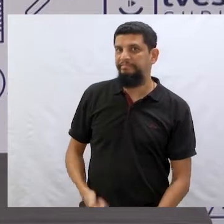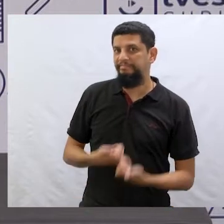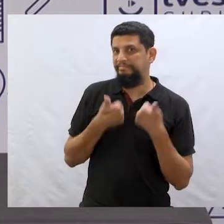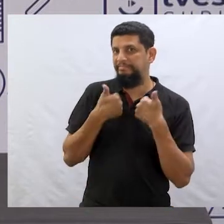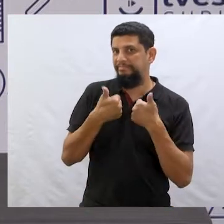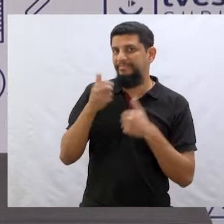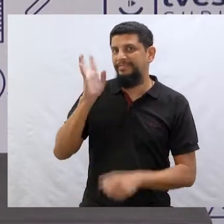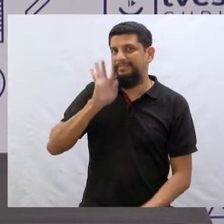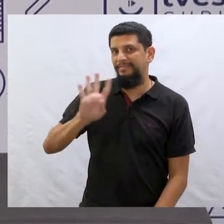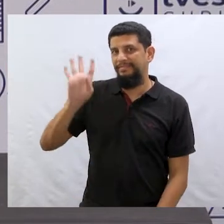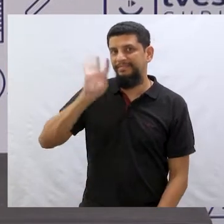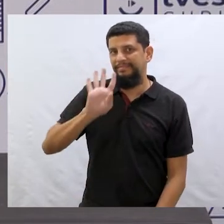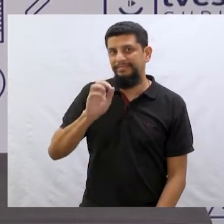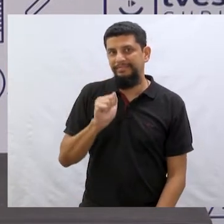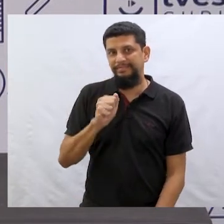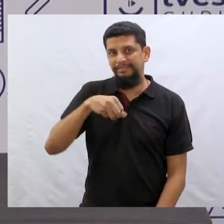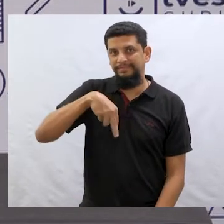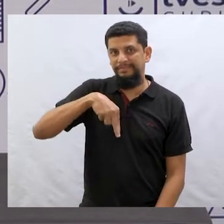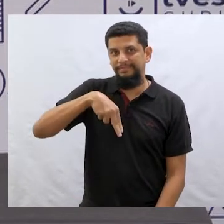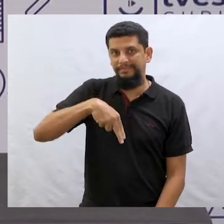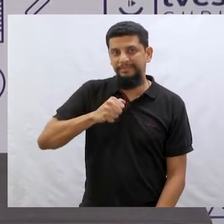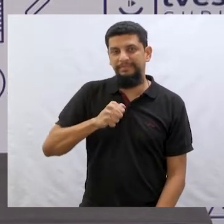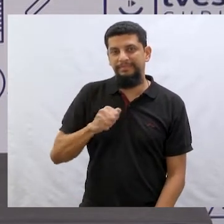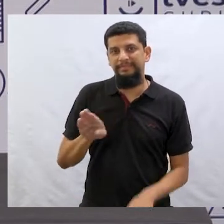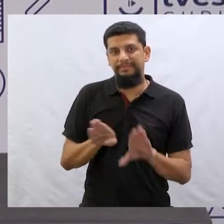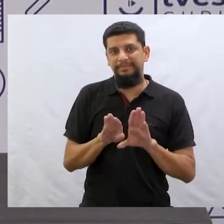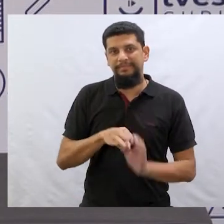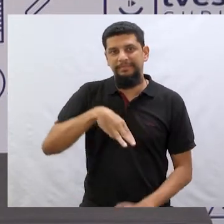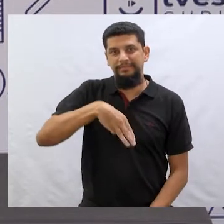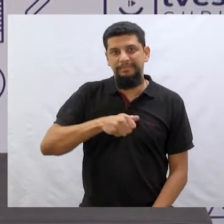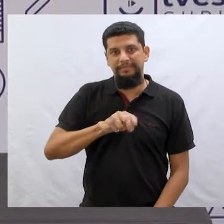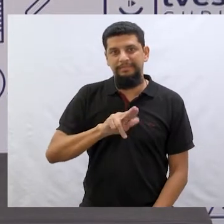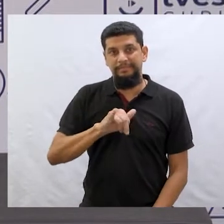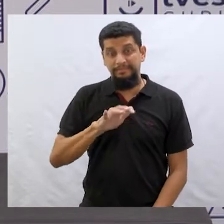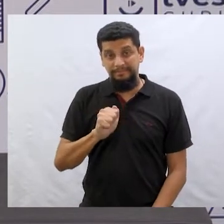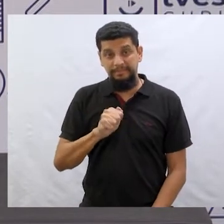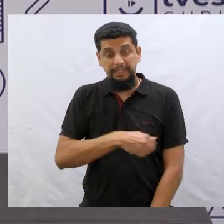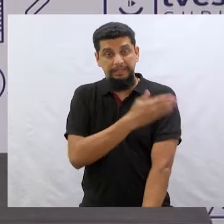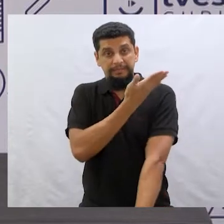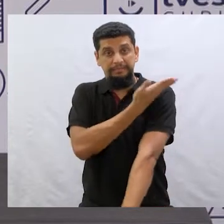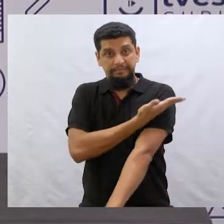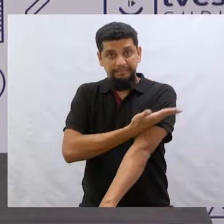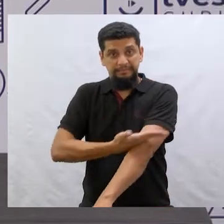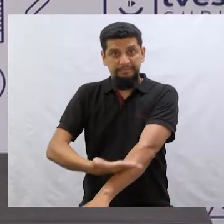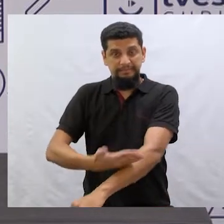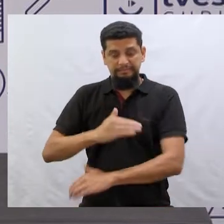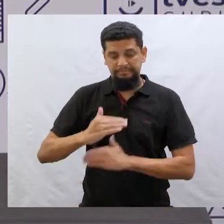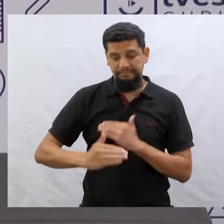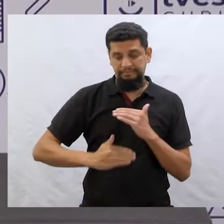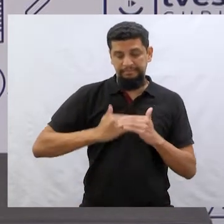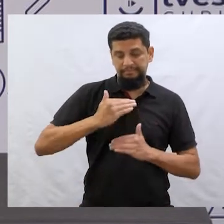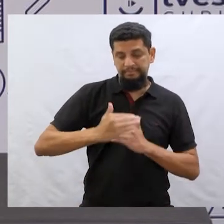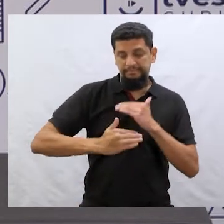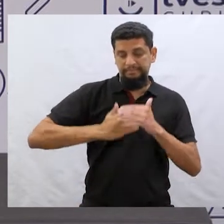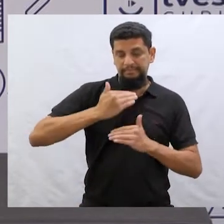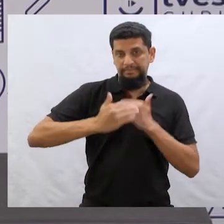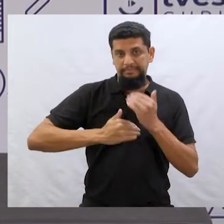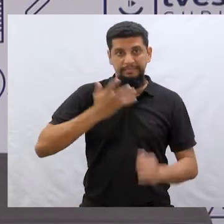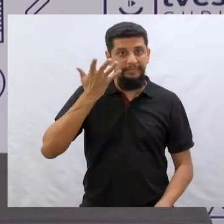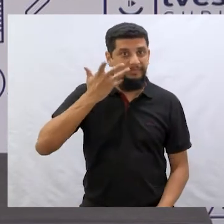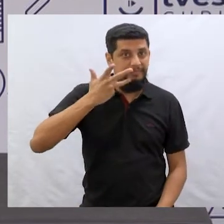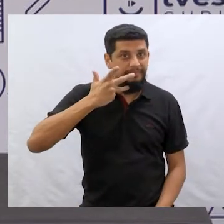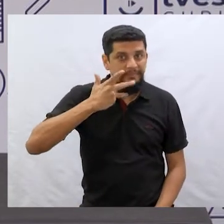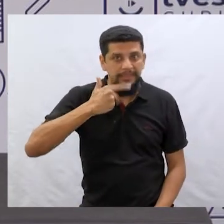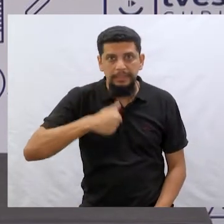Muito legal, né Ana Paula? E olha só, esse hábito que ela diz que proporciona o desenvolvimento das crianças,